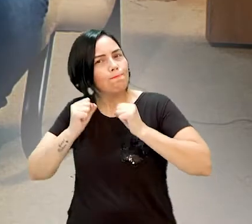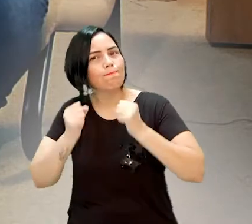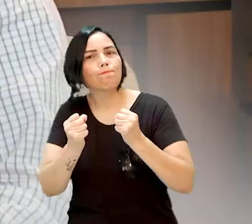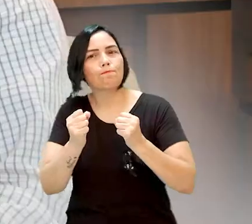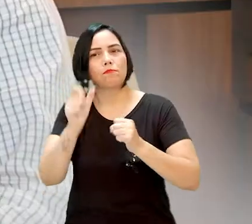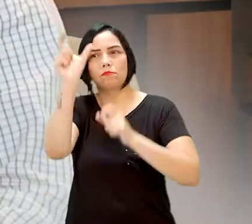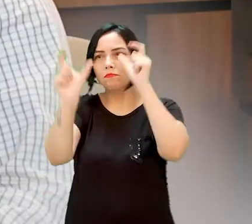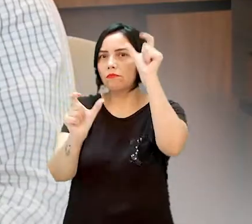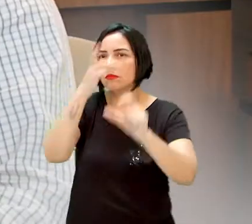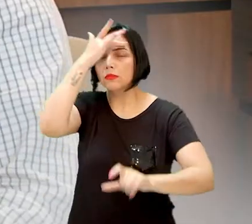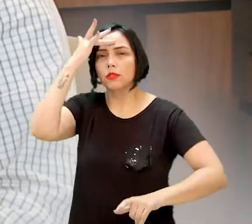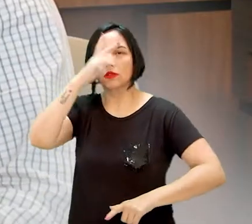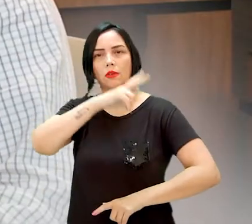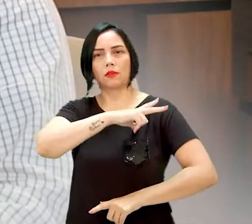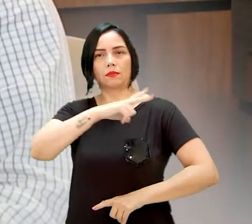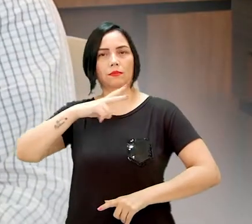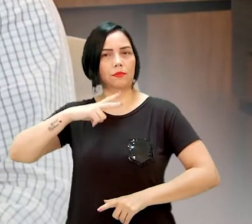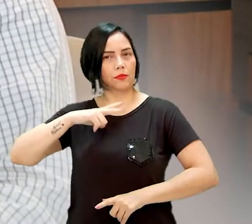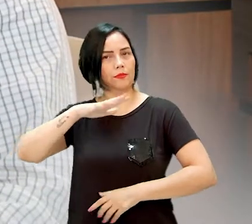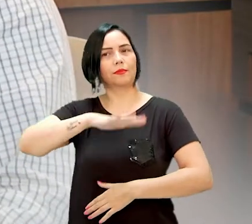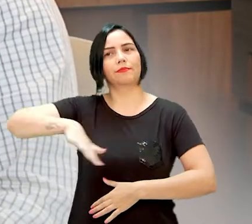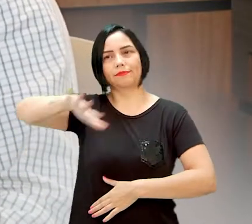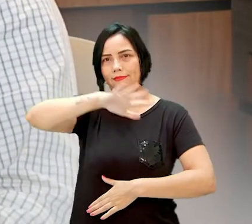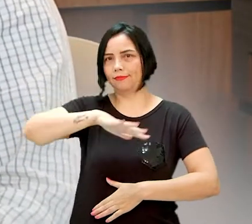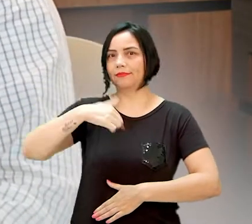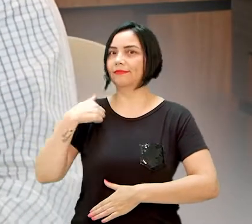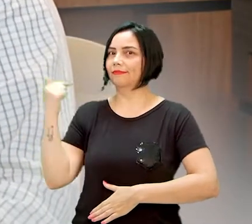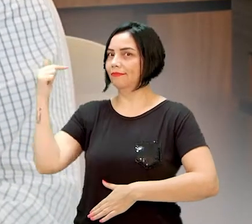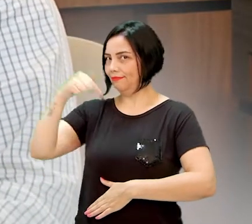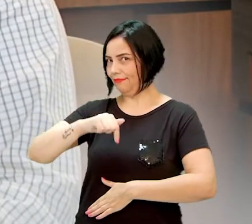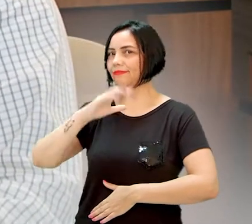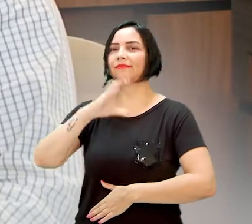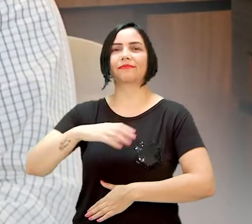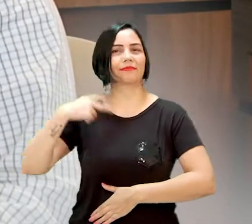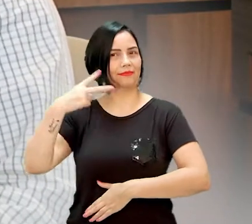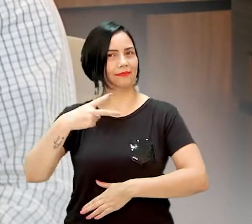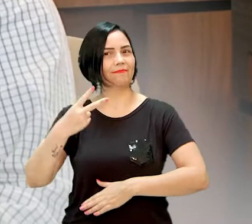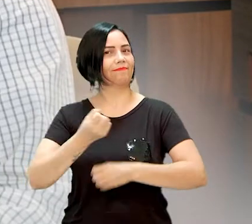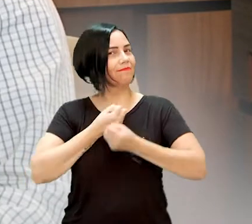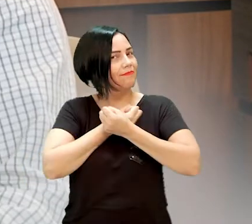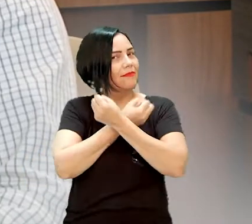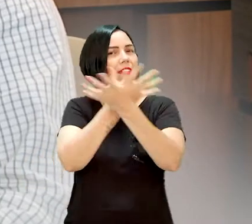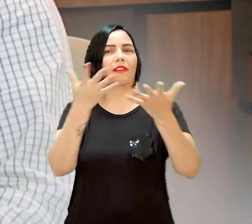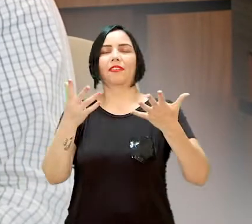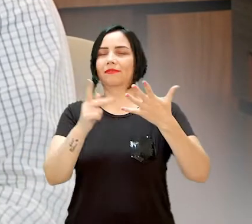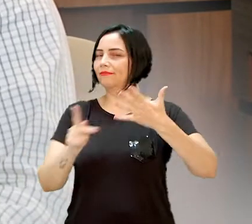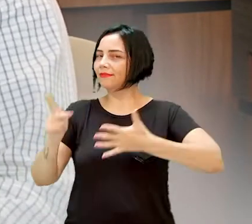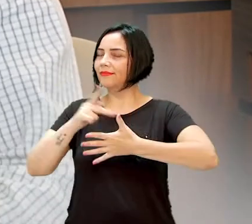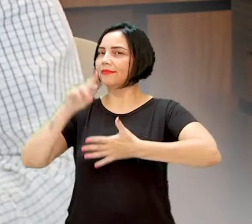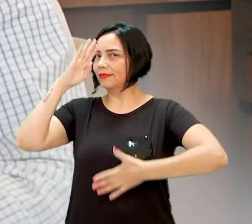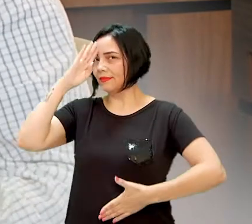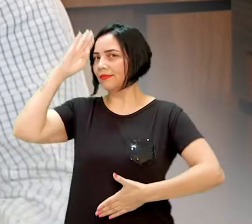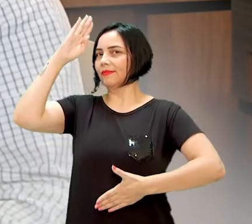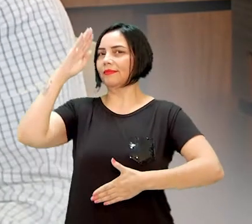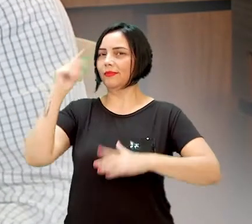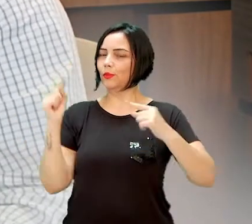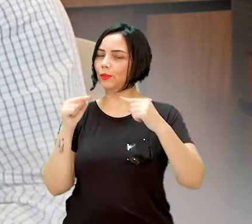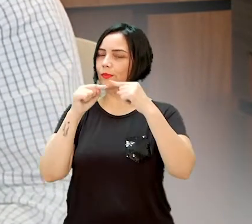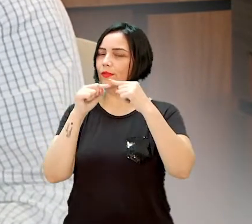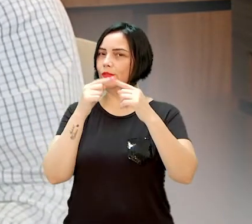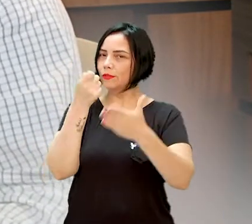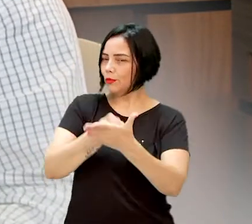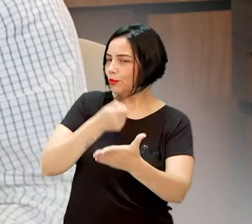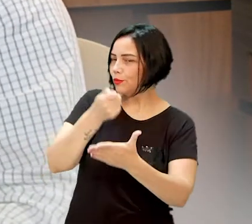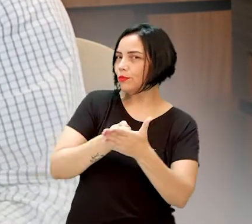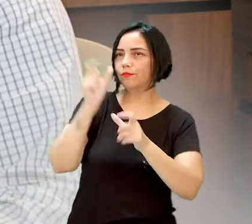E essa luta é algo que eu vou também escancarar nessa casa aqui. Vou escancarar como um principal objetivo meu de lutar pelo servidor